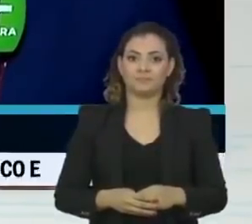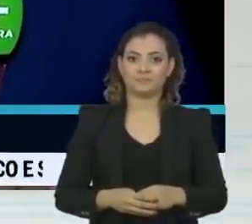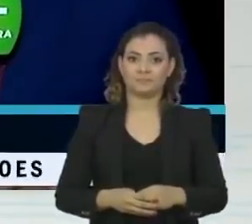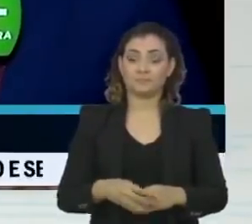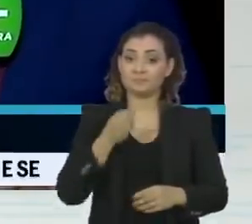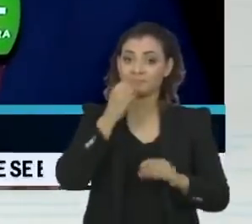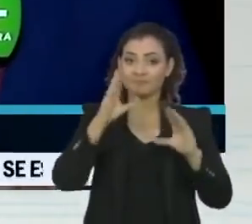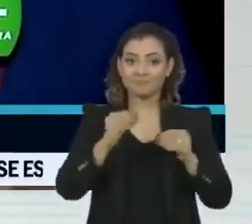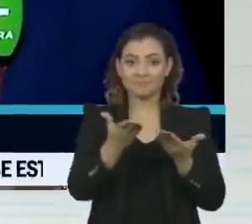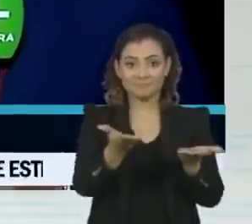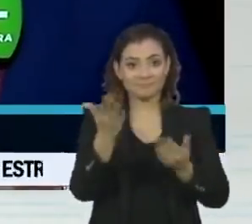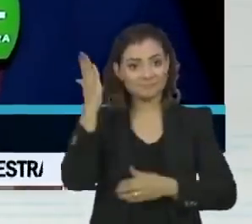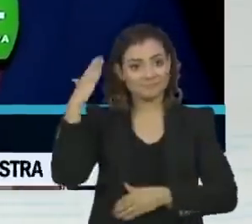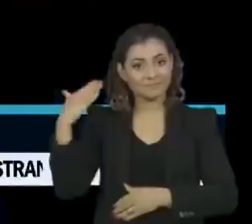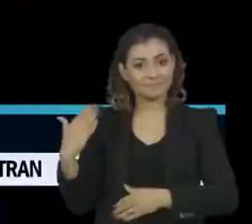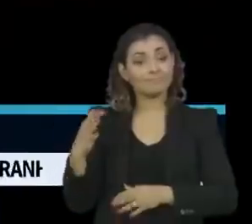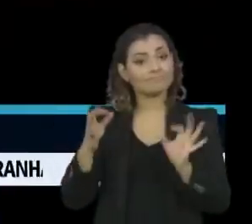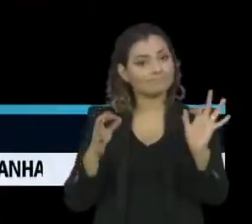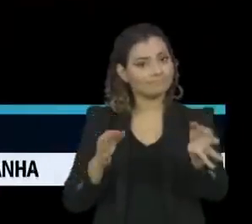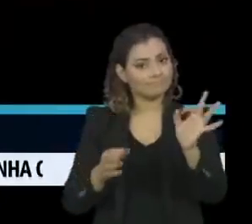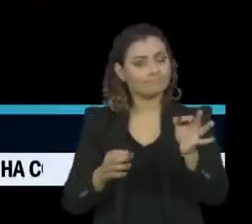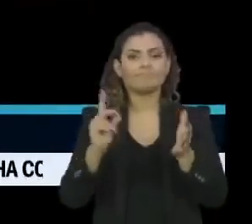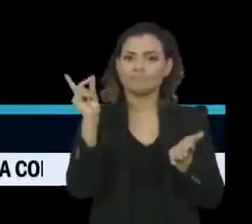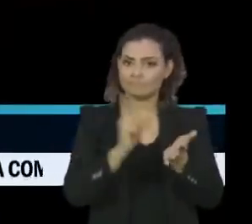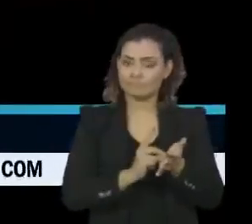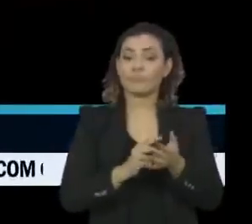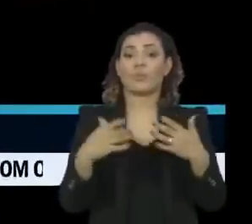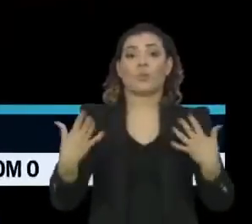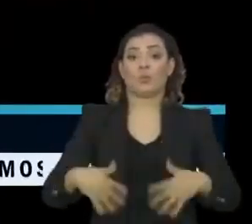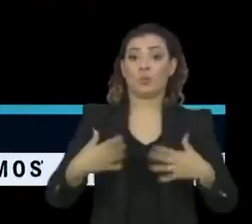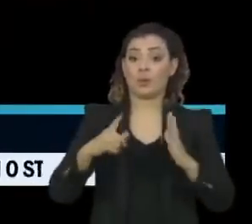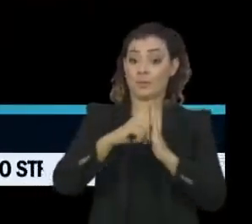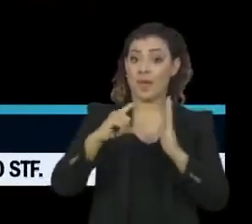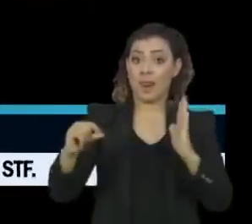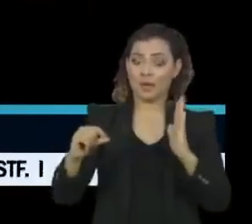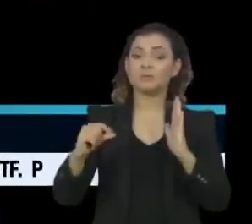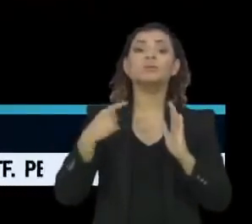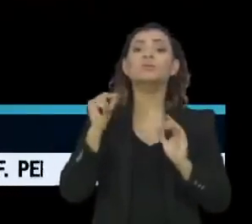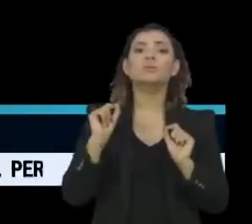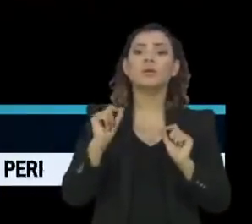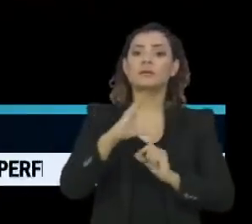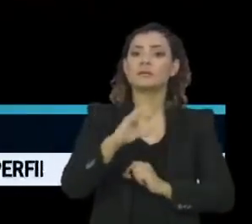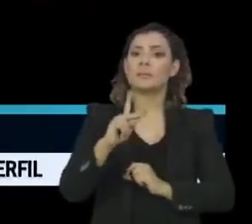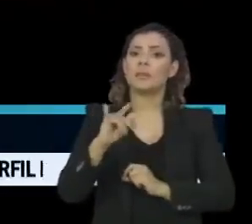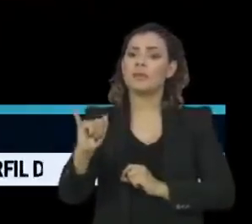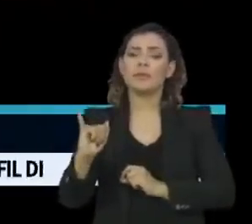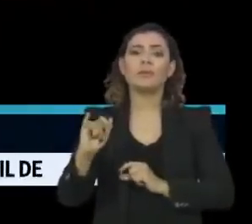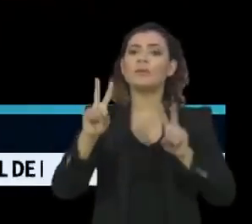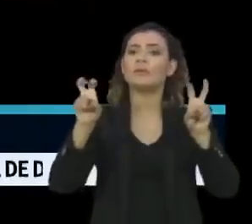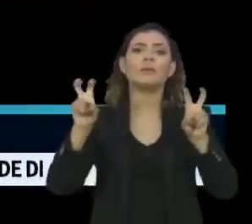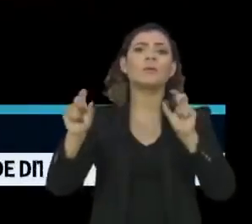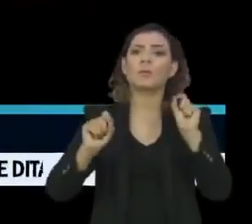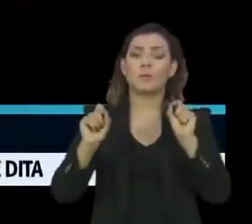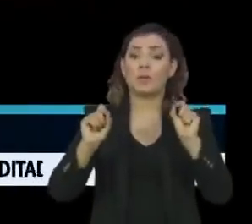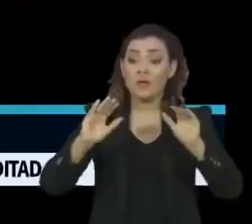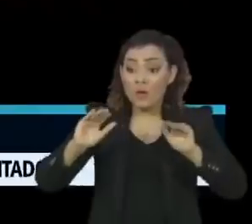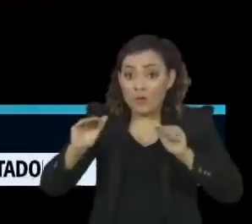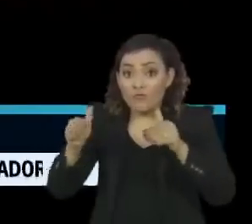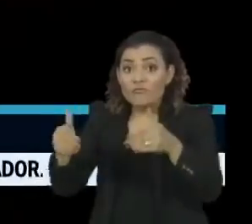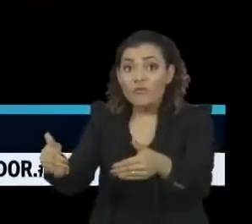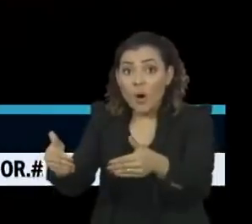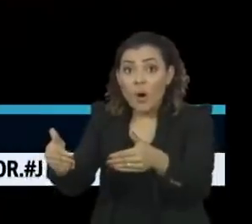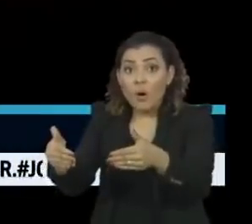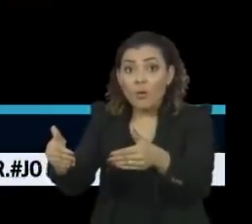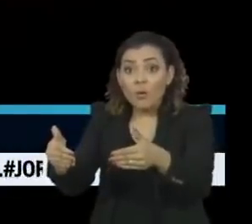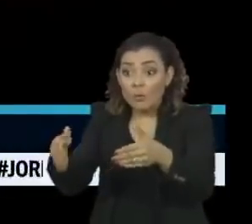Boa noite, cara. boa noite a todos. É isso mesmo, em parte uma vitória do Palácio do Planalto, porque essa CPI mais ampla tira o foco exclusivo da